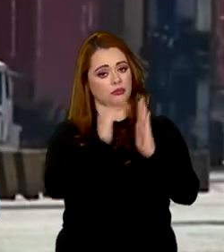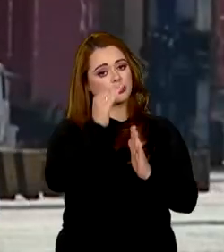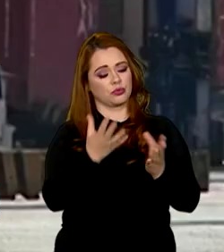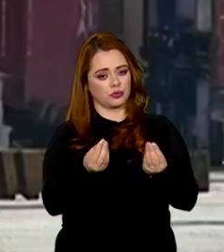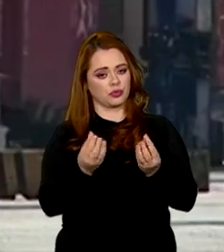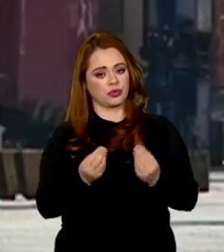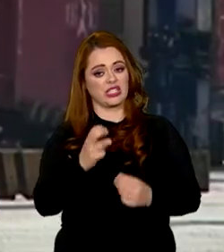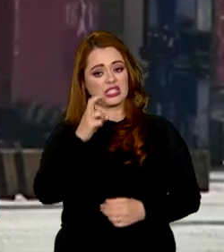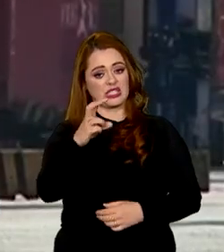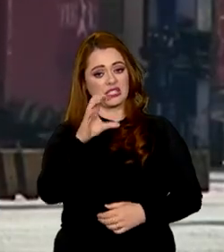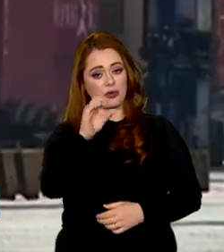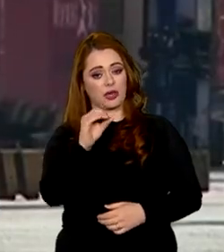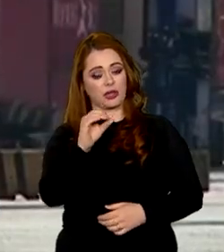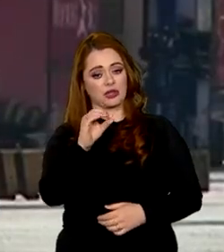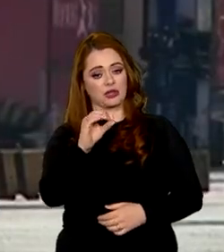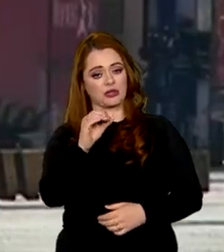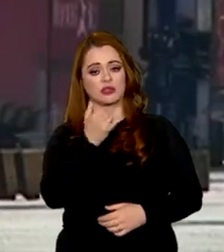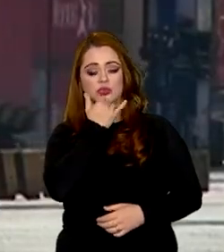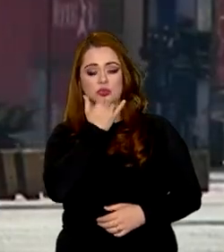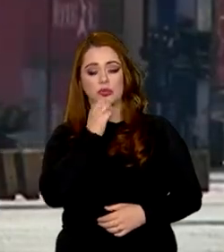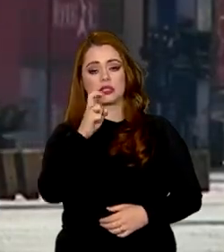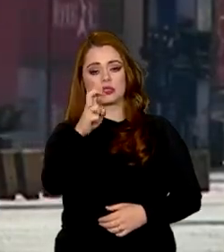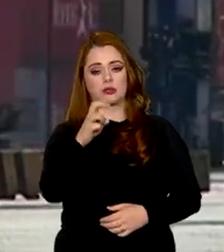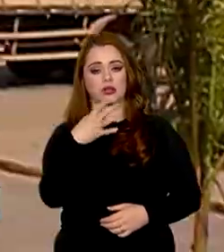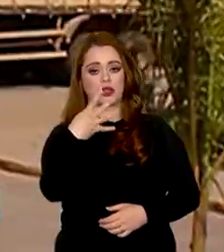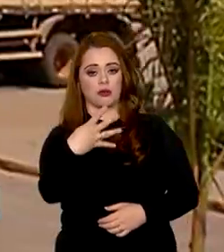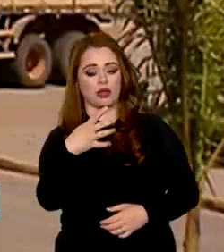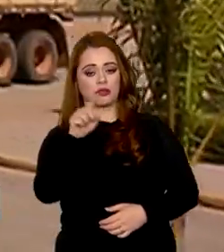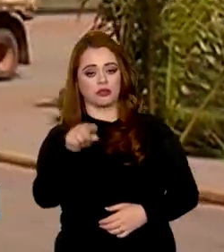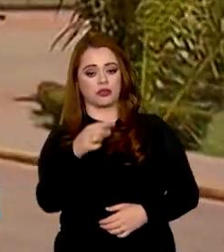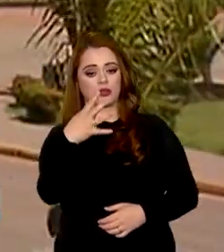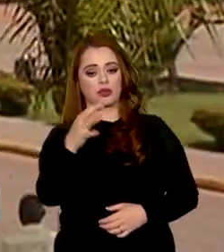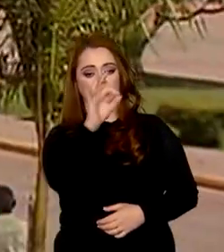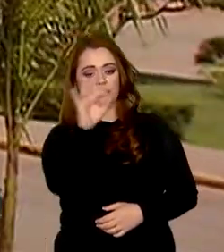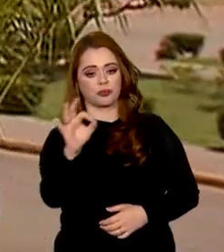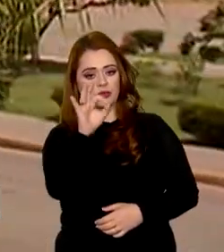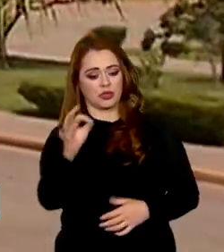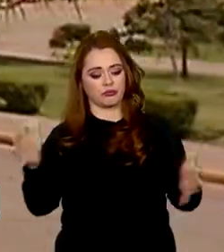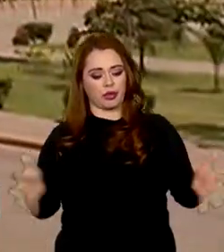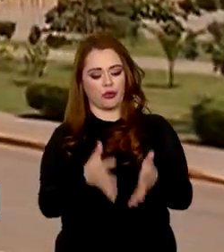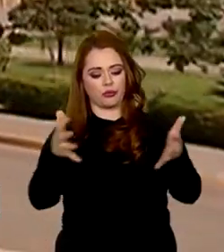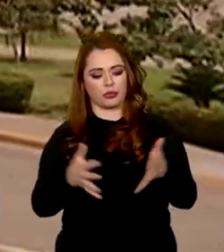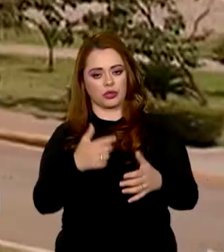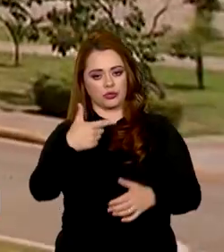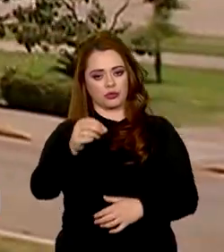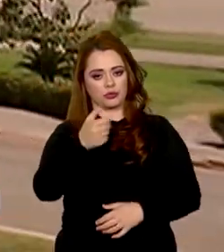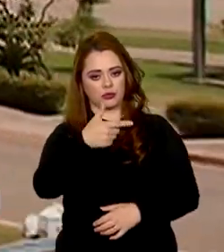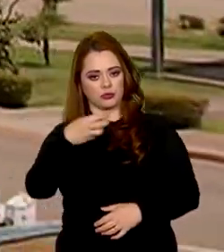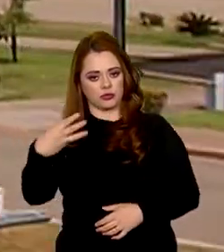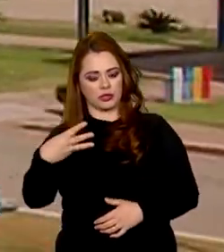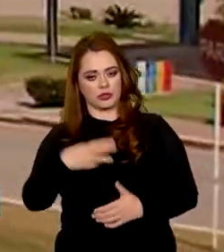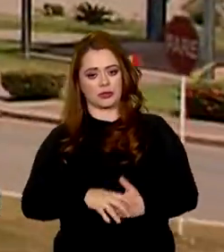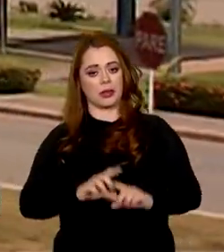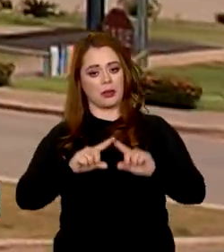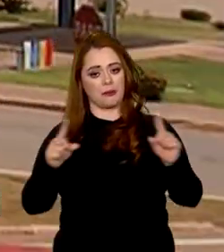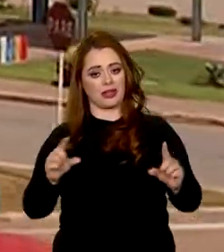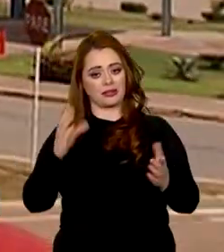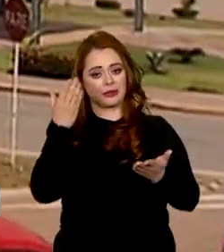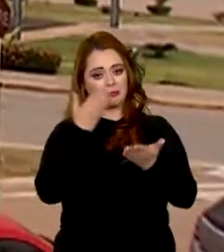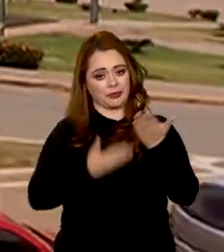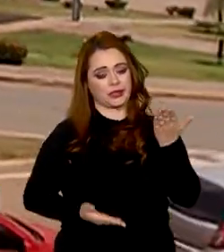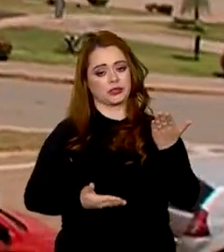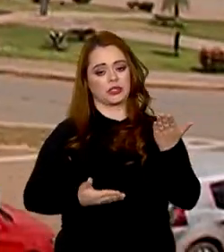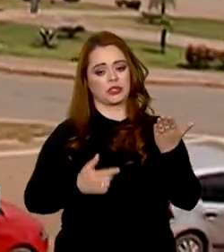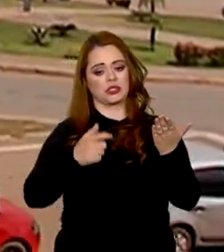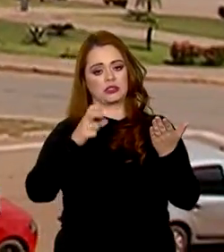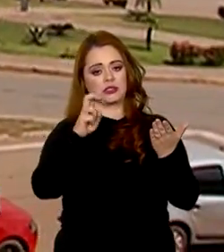corresponde a 50,4% do total de exportações acumuladas em 2023, mas a queda de 5,2%